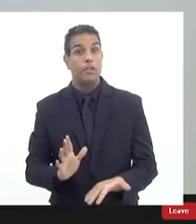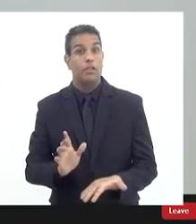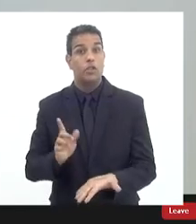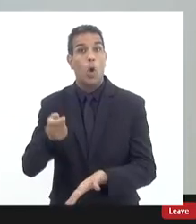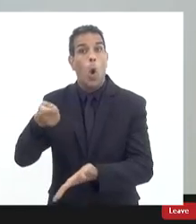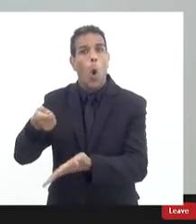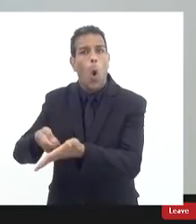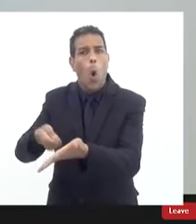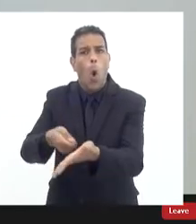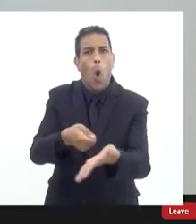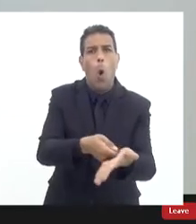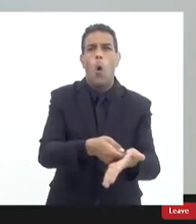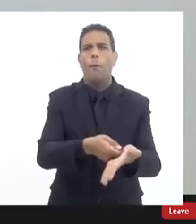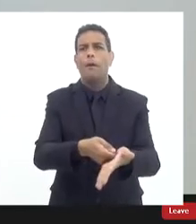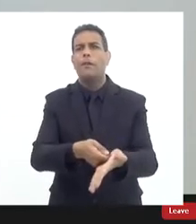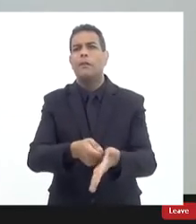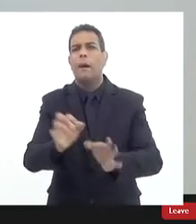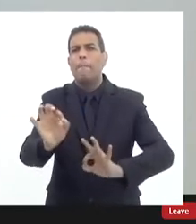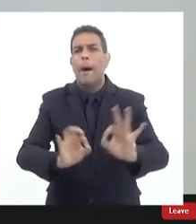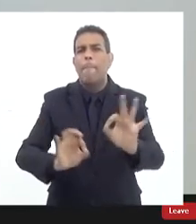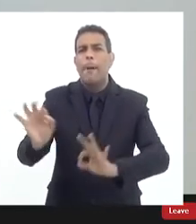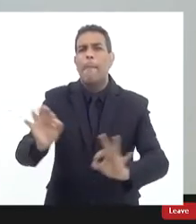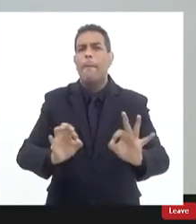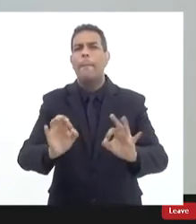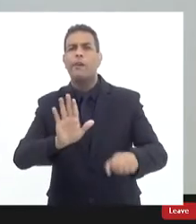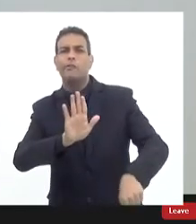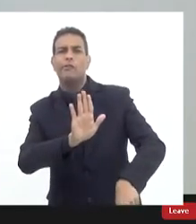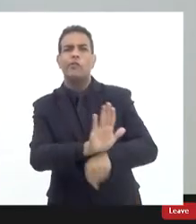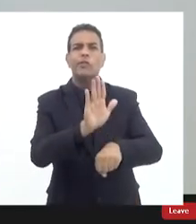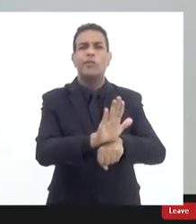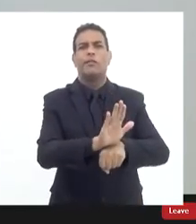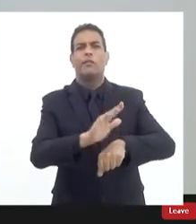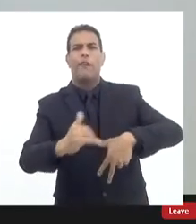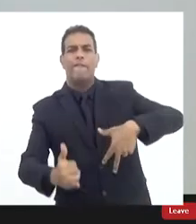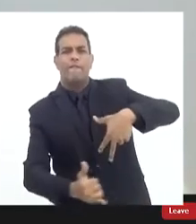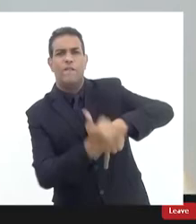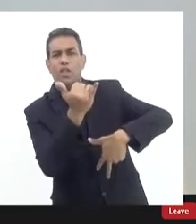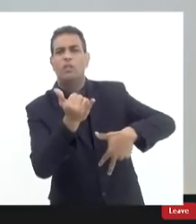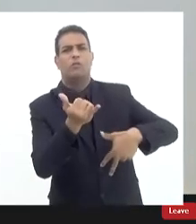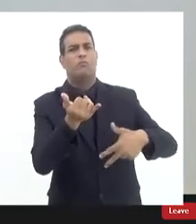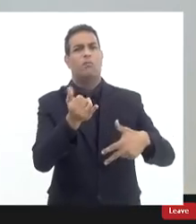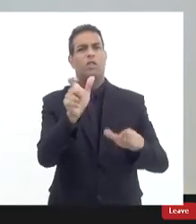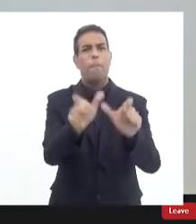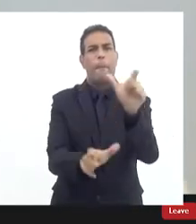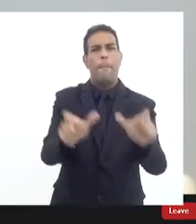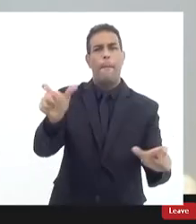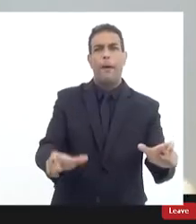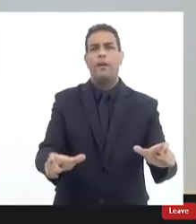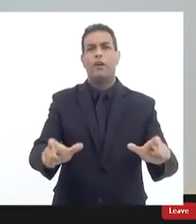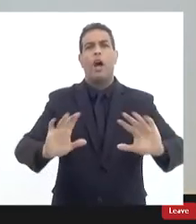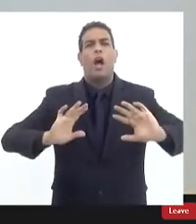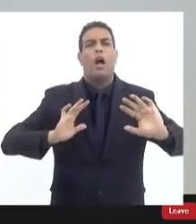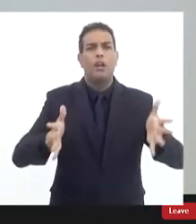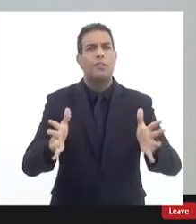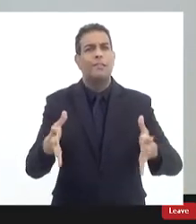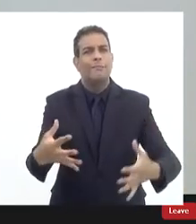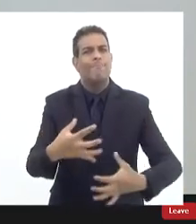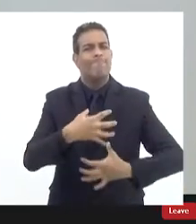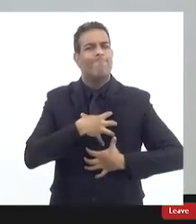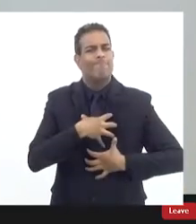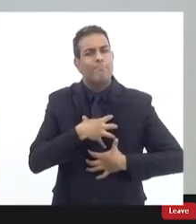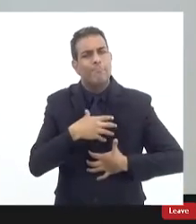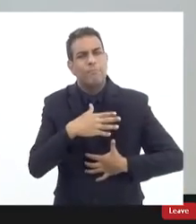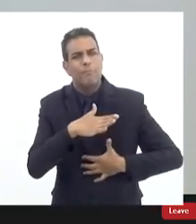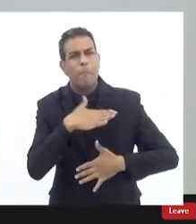manutenção e aperfeiçoamento do programa de proteção a vítimas e testemunhas ameaçadas e também fundamental que haja uma abertura